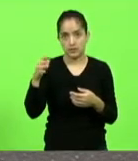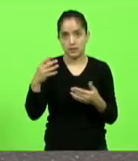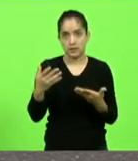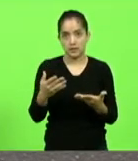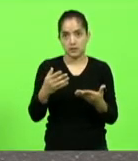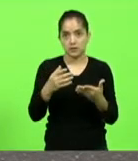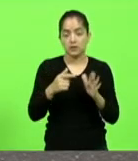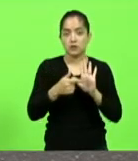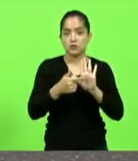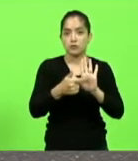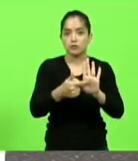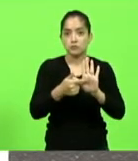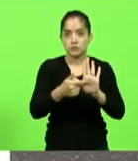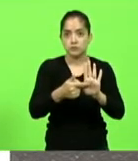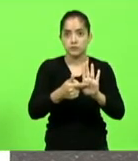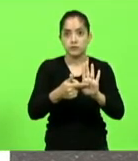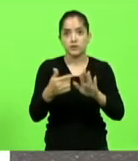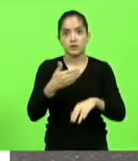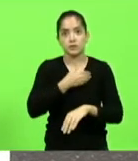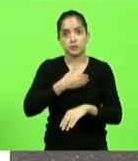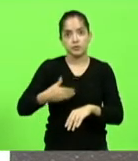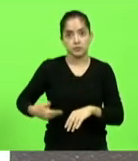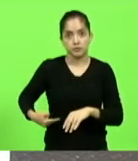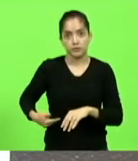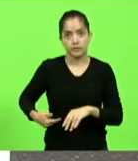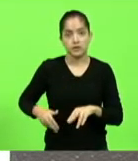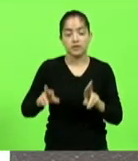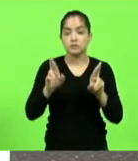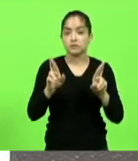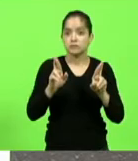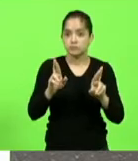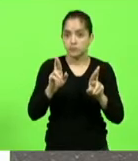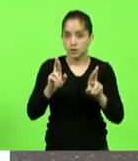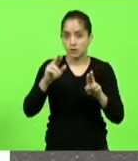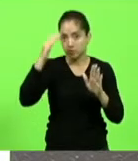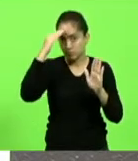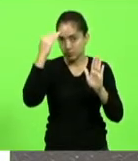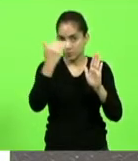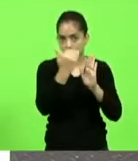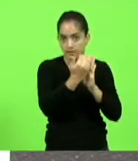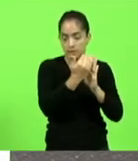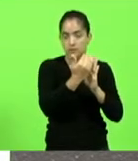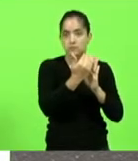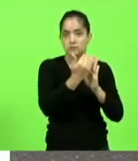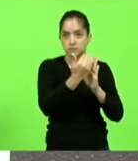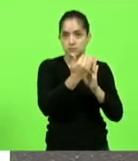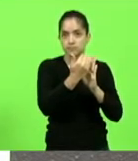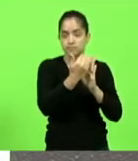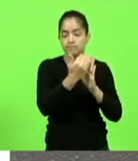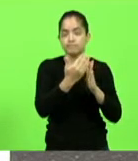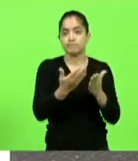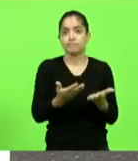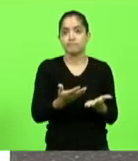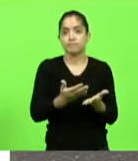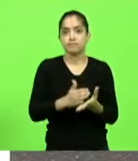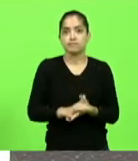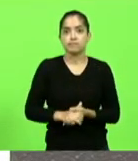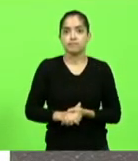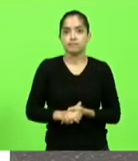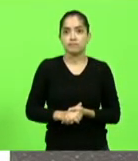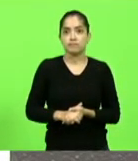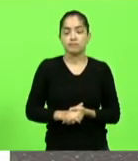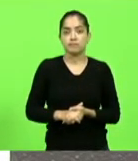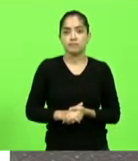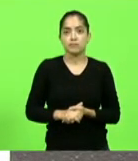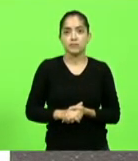divulgado pelo governo e a gente torce pelo cumprimento desse calendário deputada Marlene que até